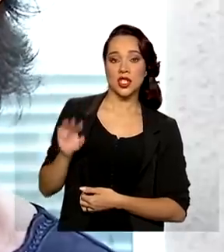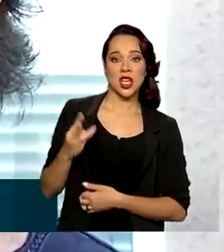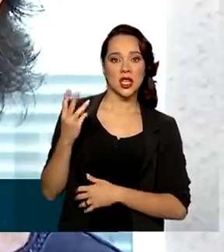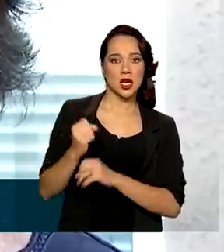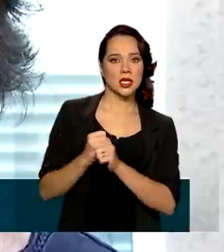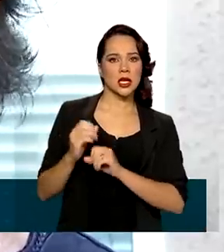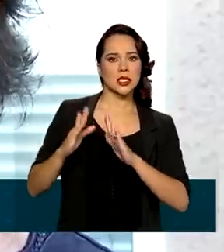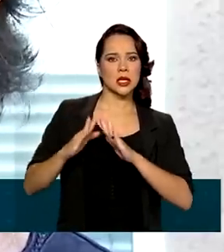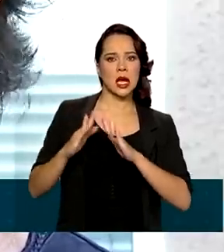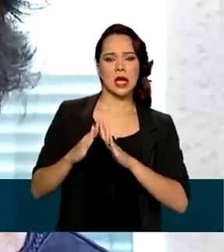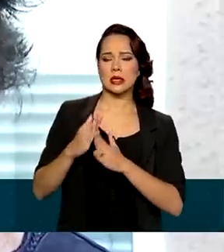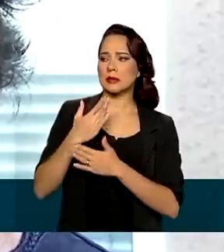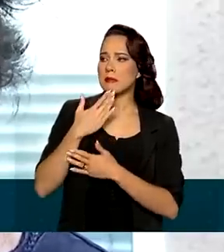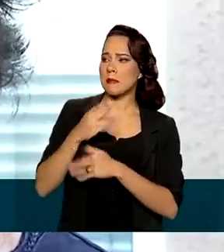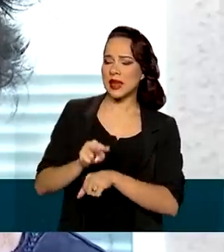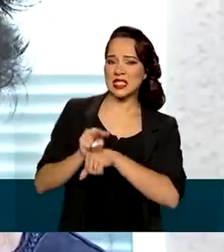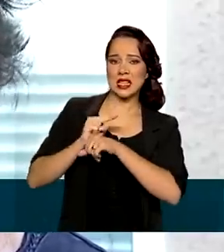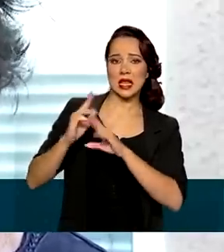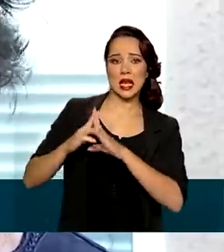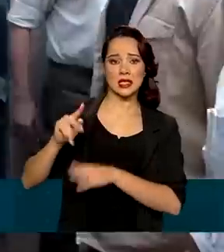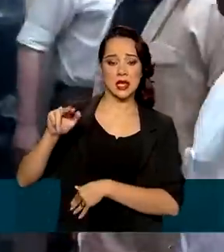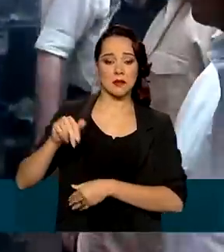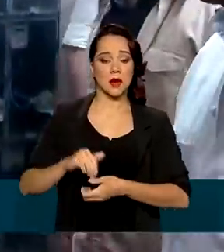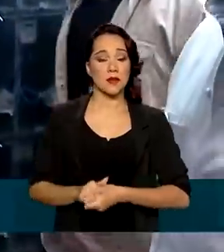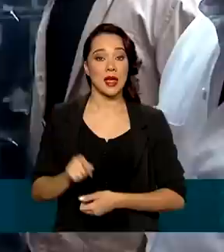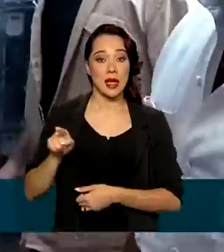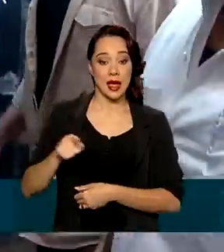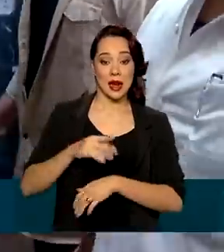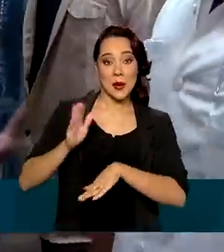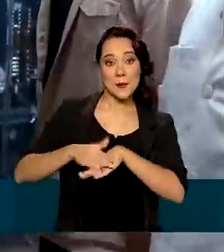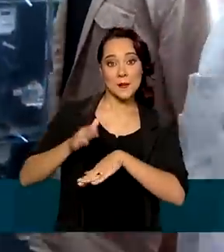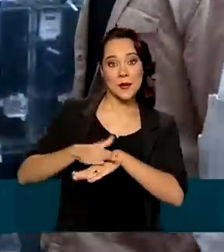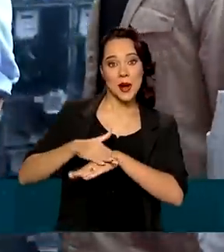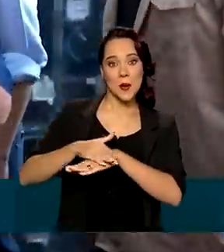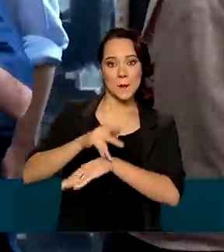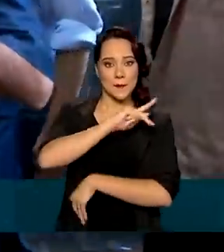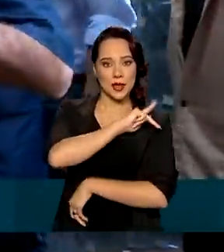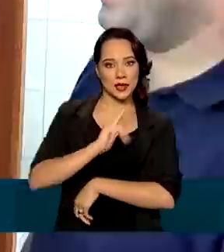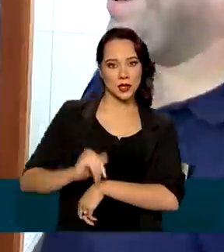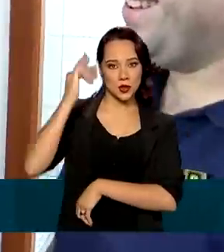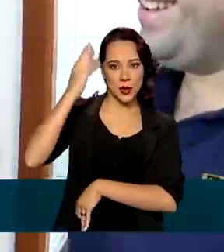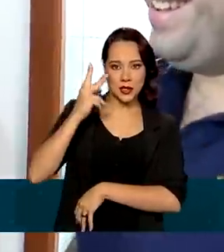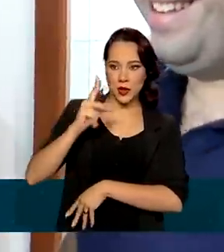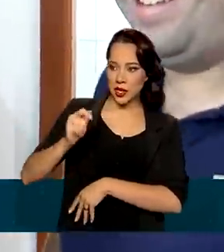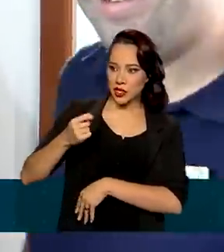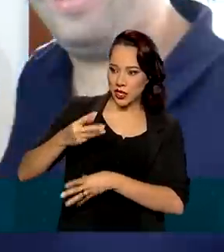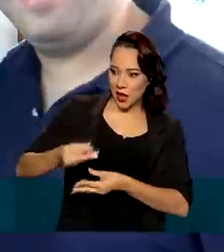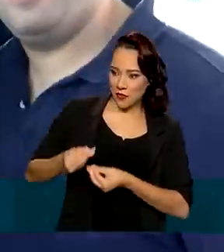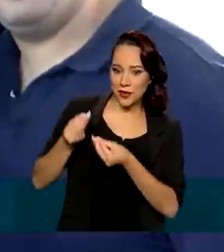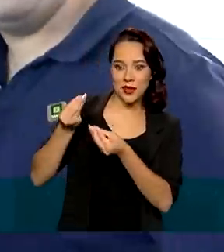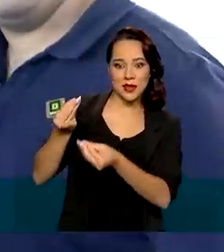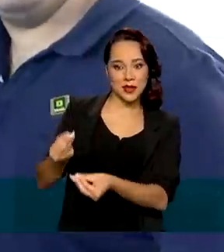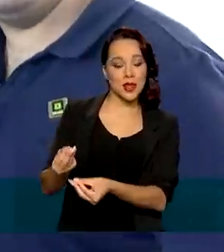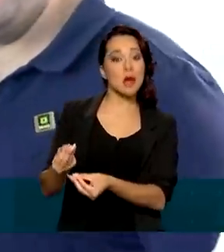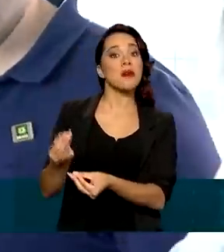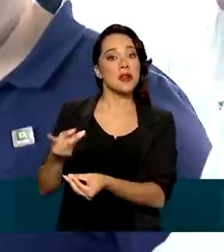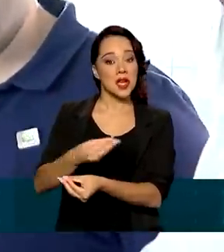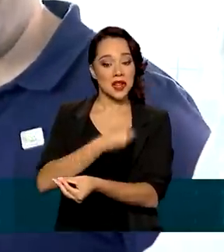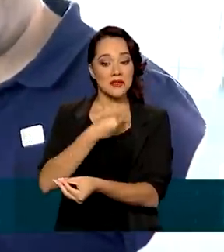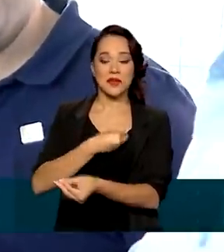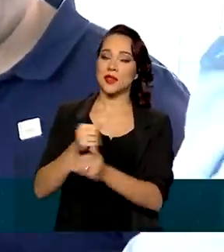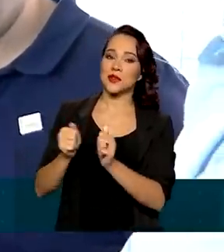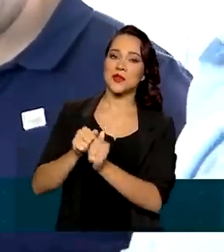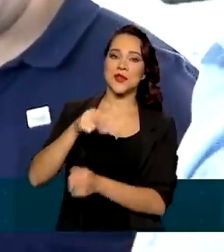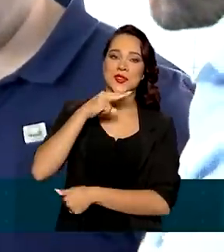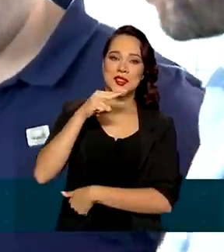anos morando de favor na casa da irmã. Ela recebeu das mãos do presidente da república a chave da casa própria, onde vai viver com